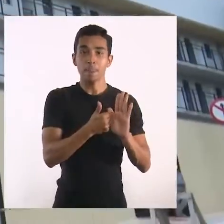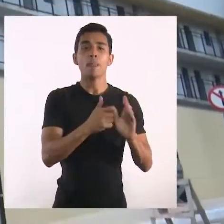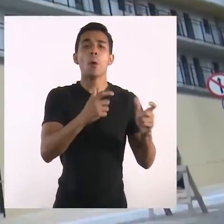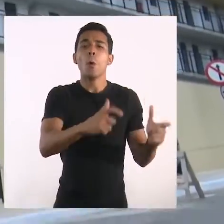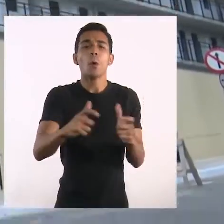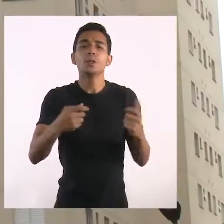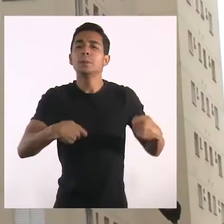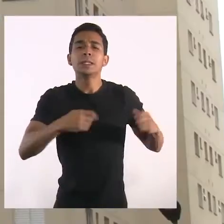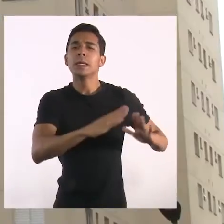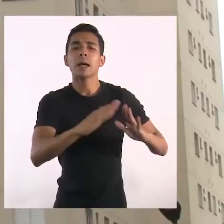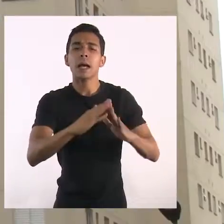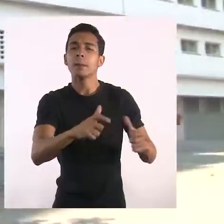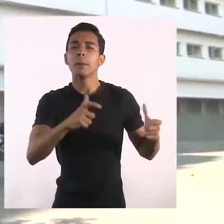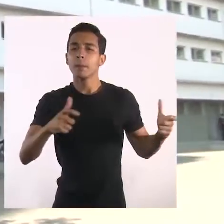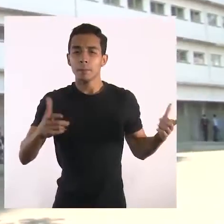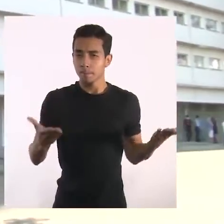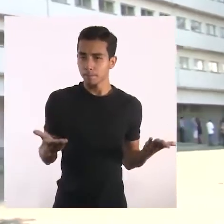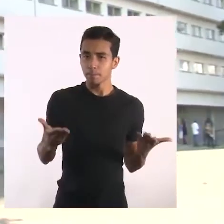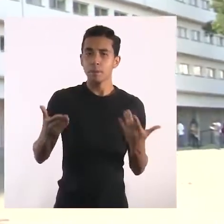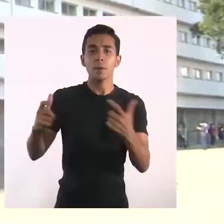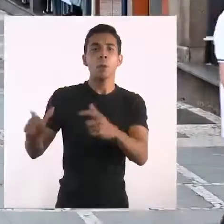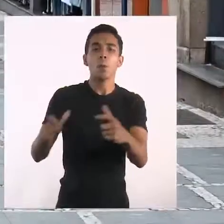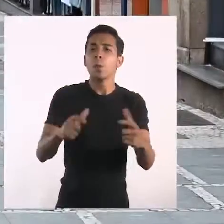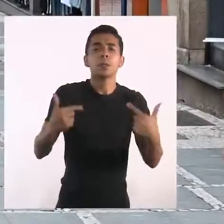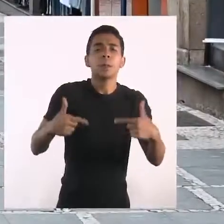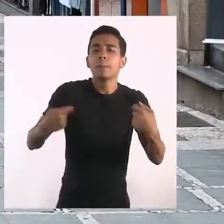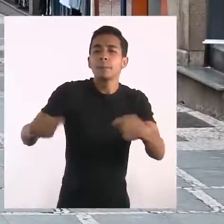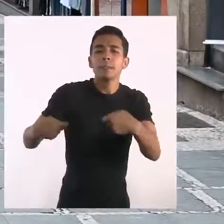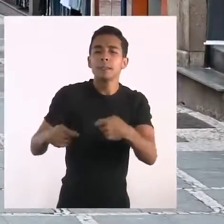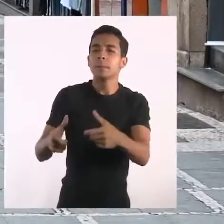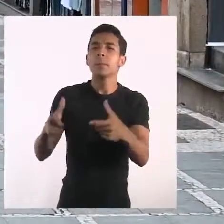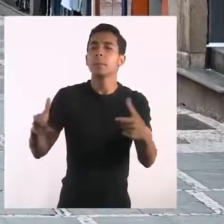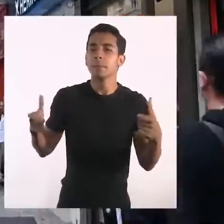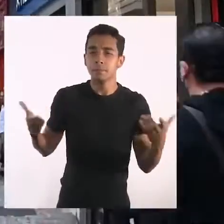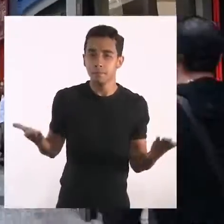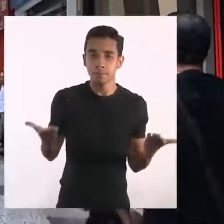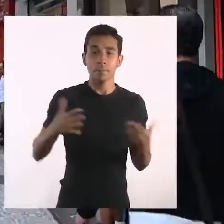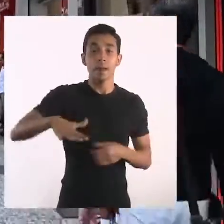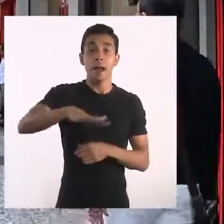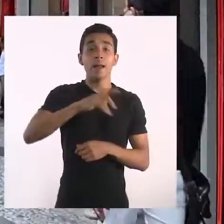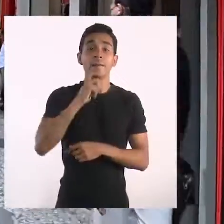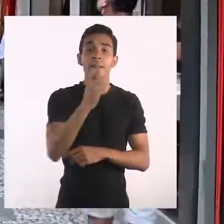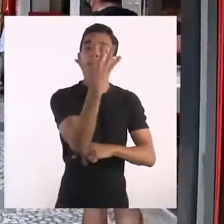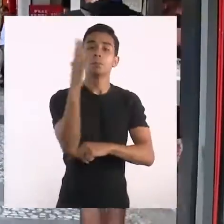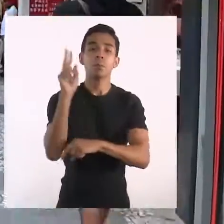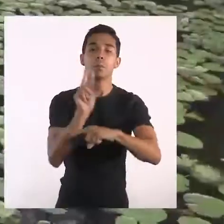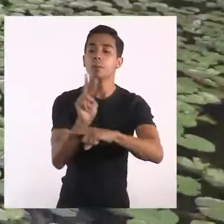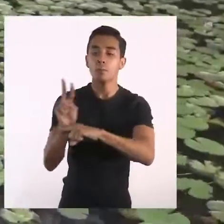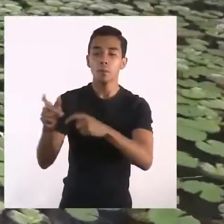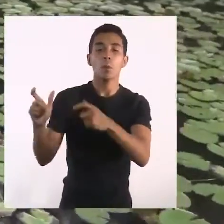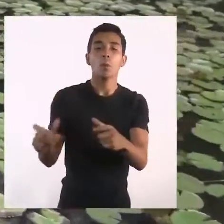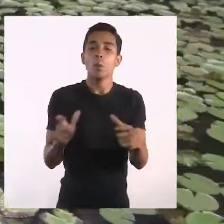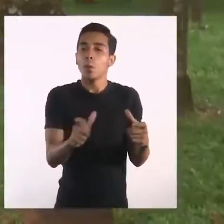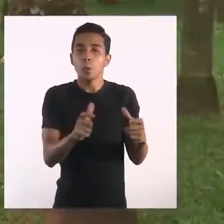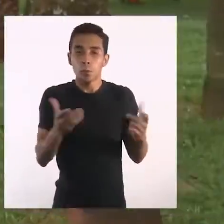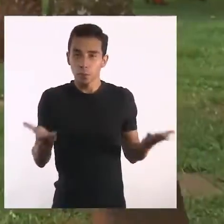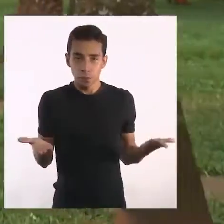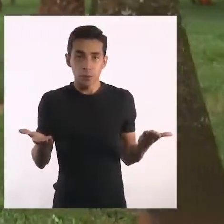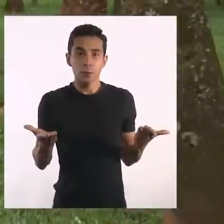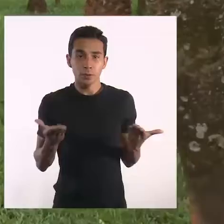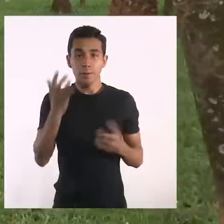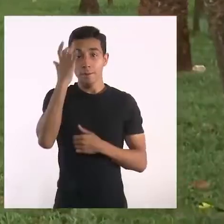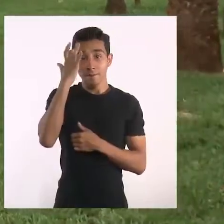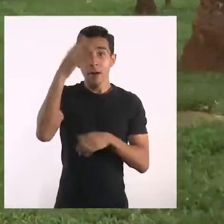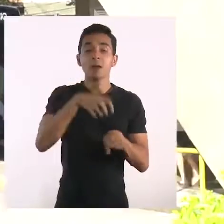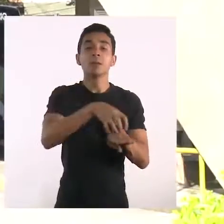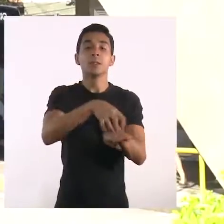Onde deve ser incentivada a construção de moradias? Quais regiões têm maior vocação para a geração de empregos? Onde preservar ou criar